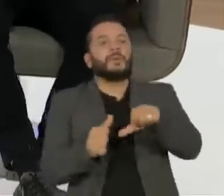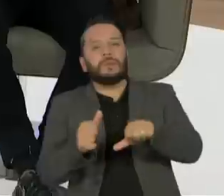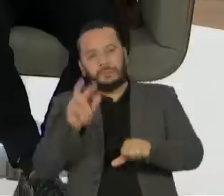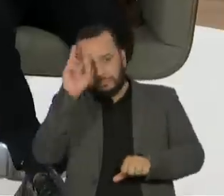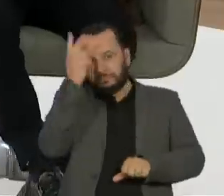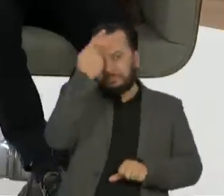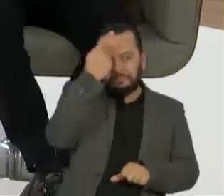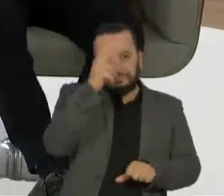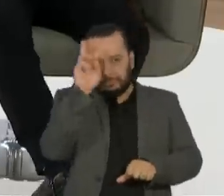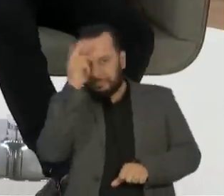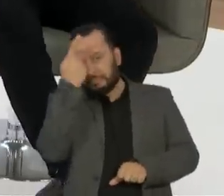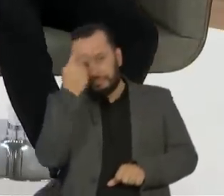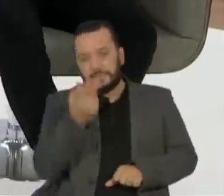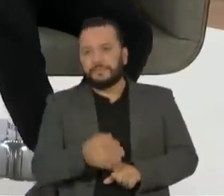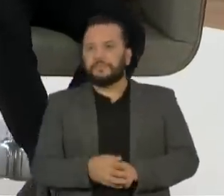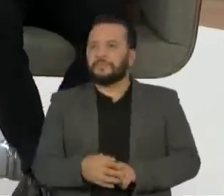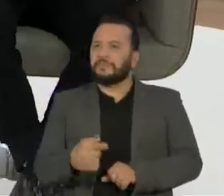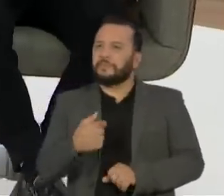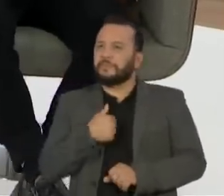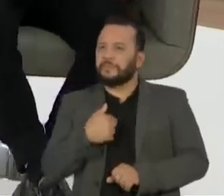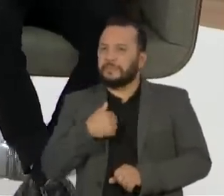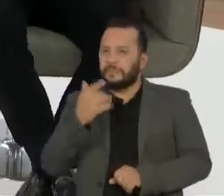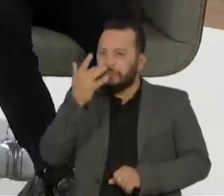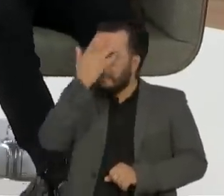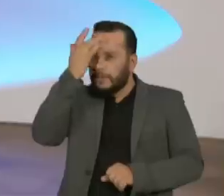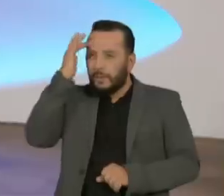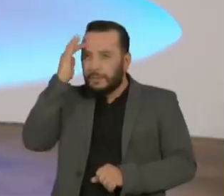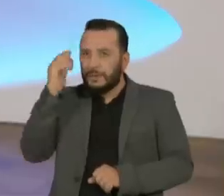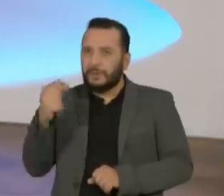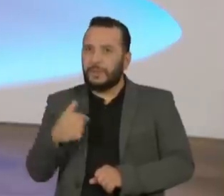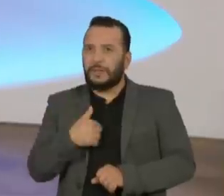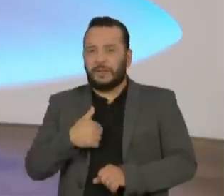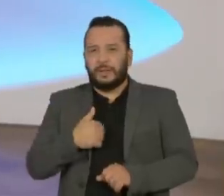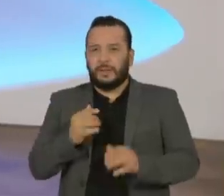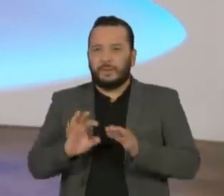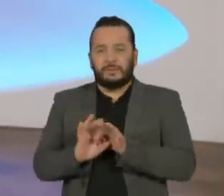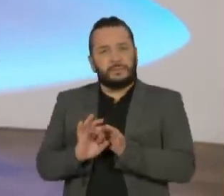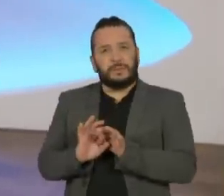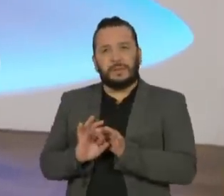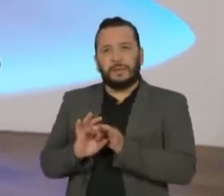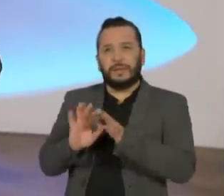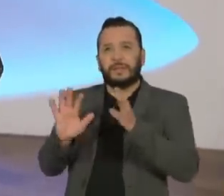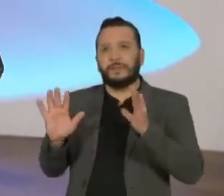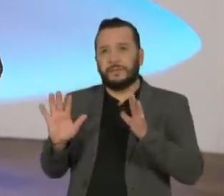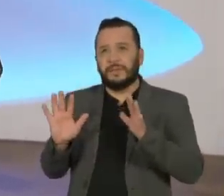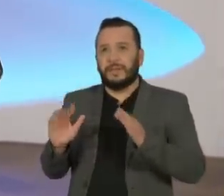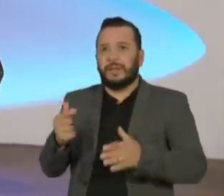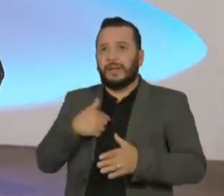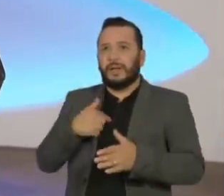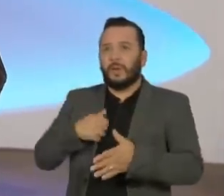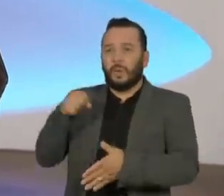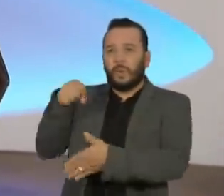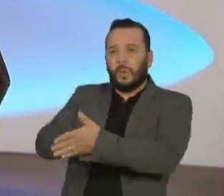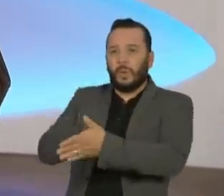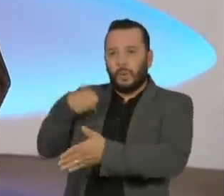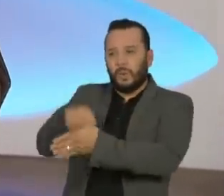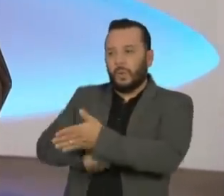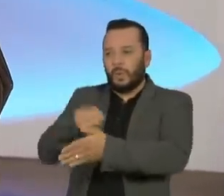eu me considero uma pessoa absolutamente livre e que lutou por essa liberdade